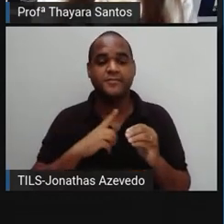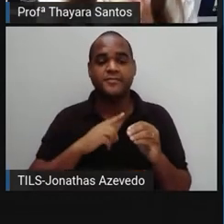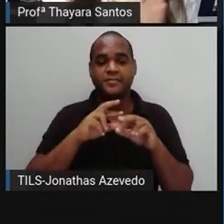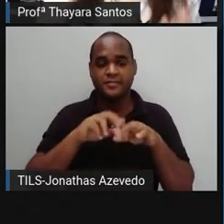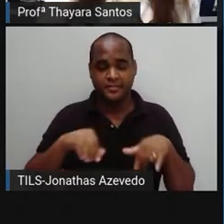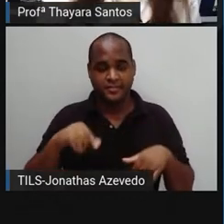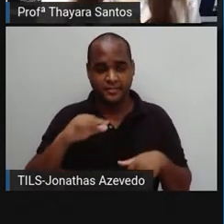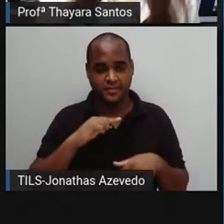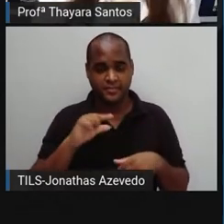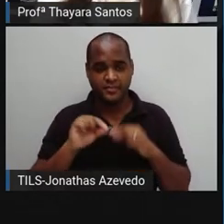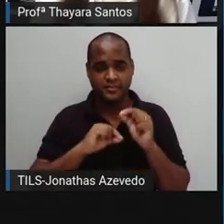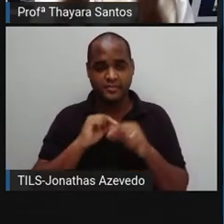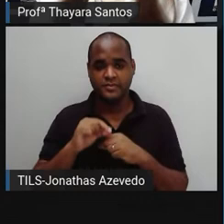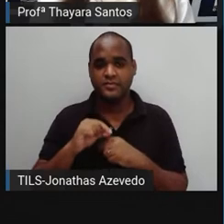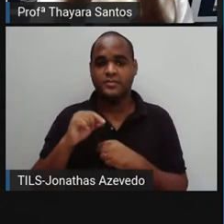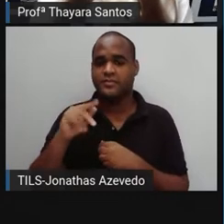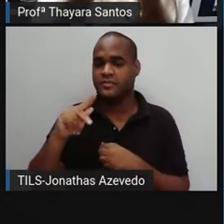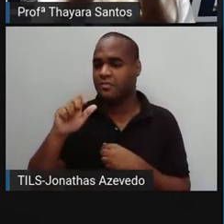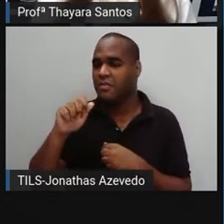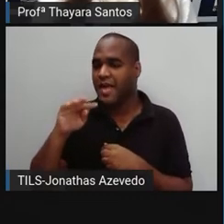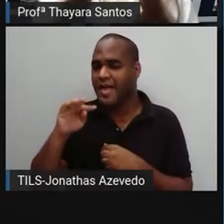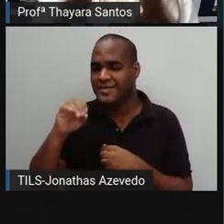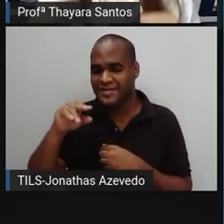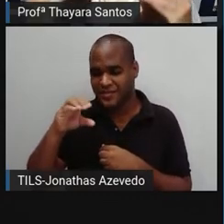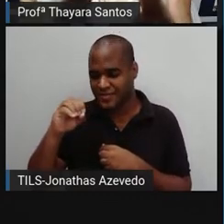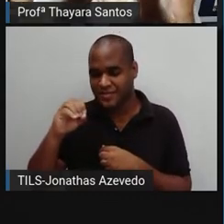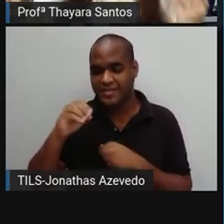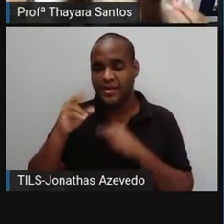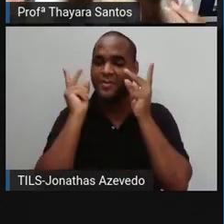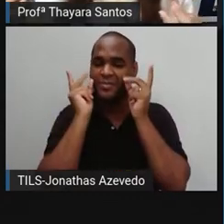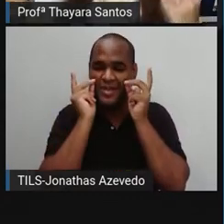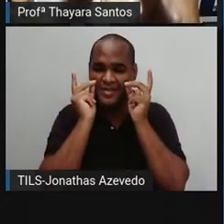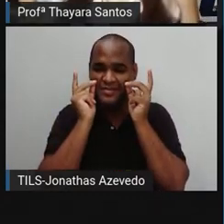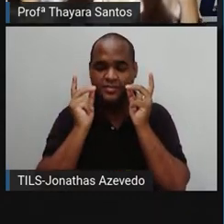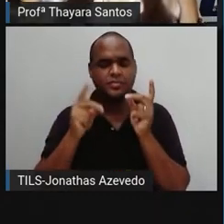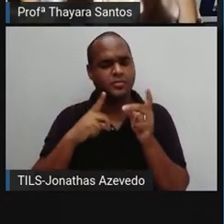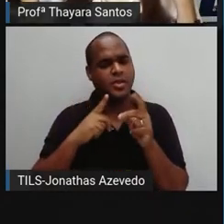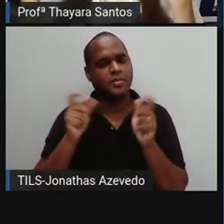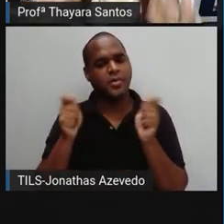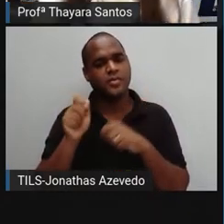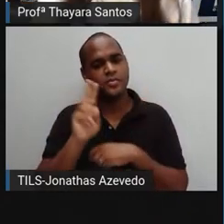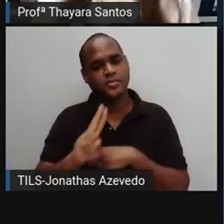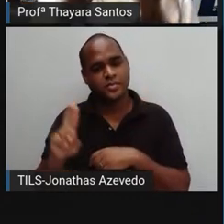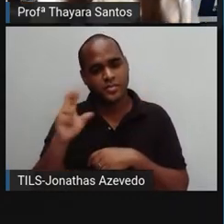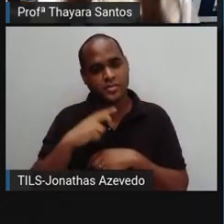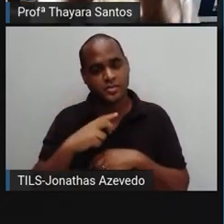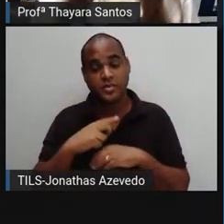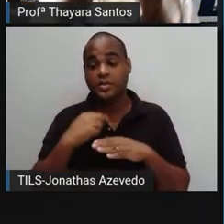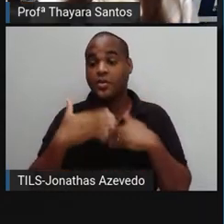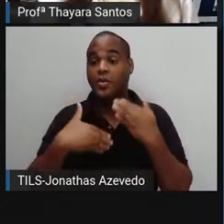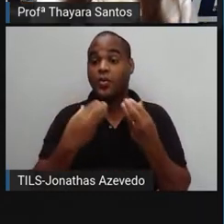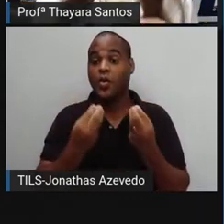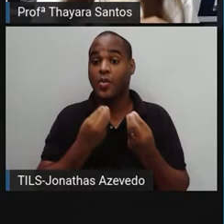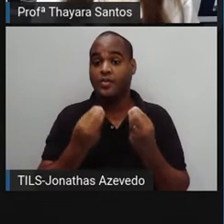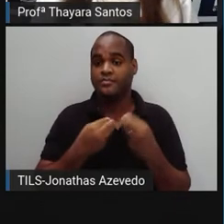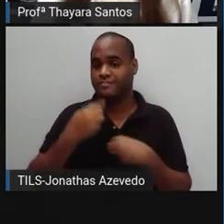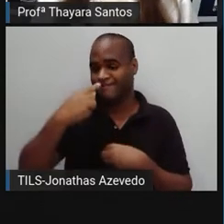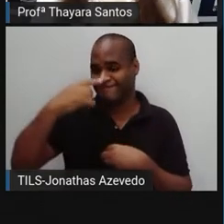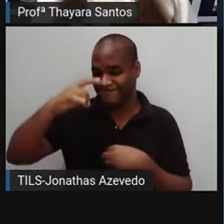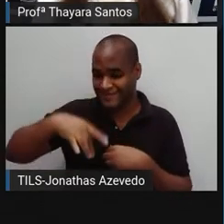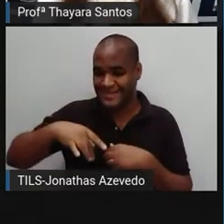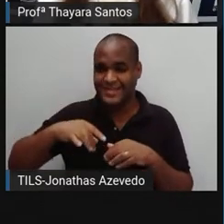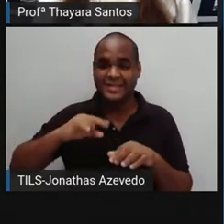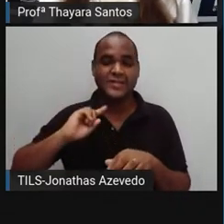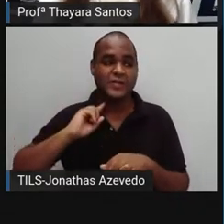dali são micropartículas de plástico. Então a gente utiliza, aquelas esferas vão parar no esgoto, e no final das